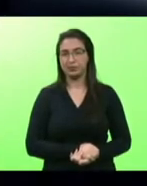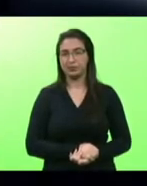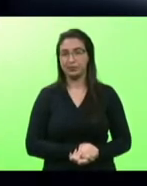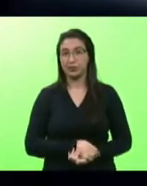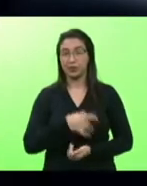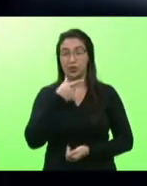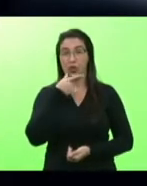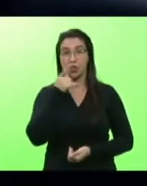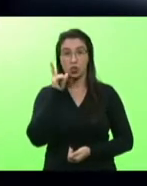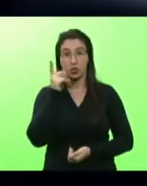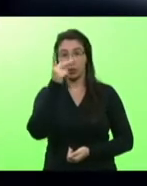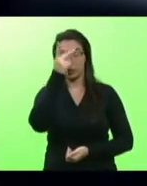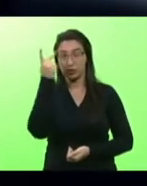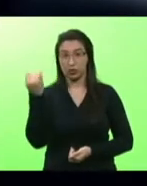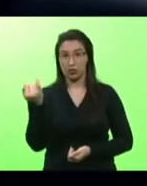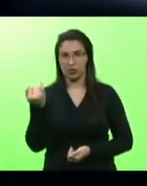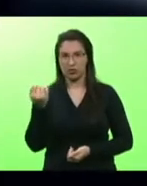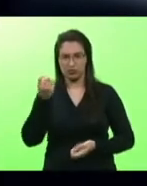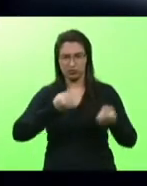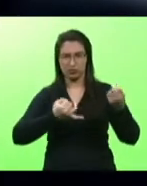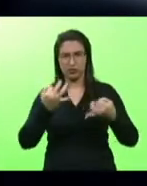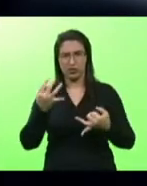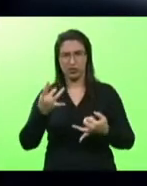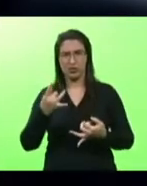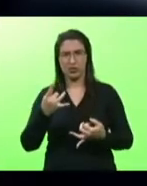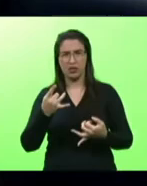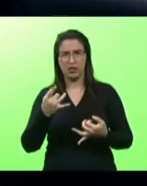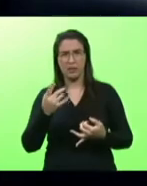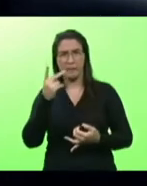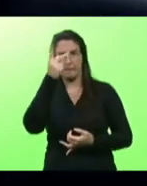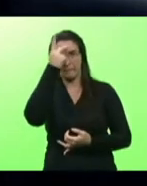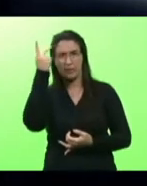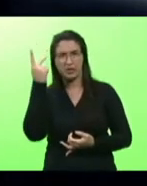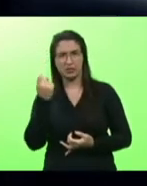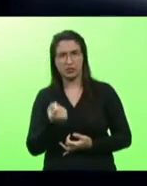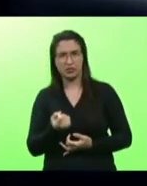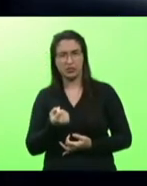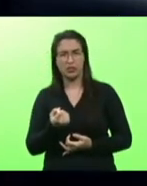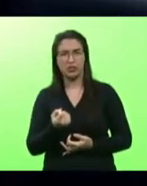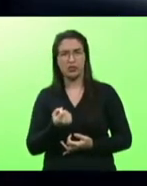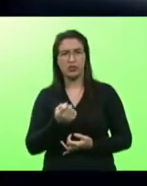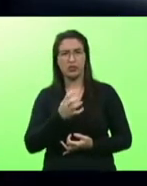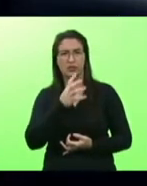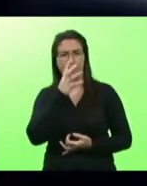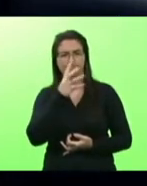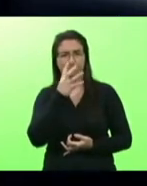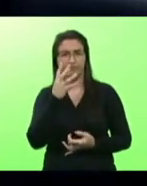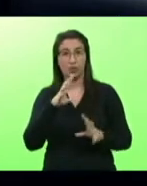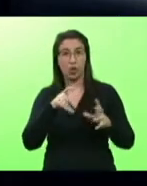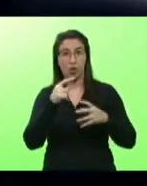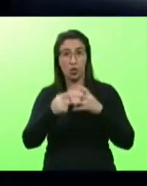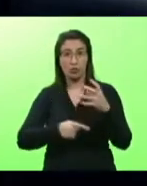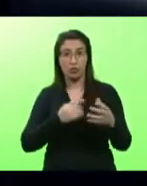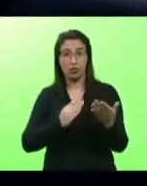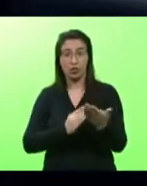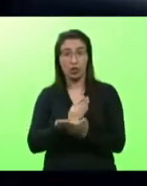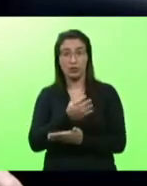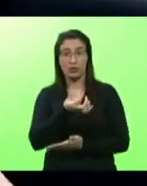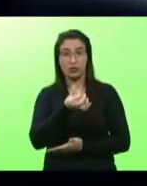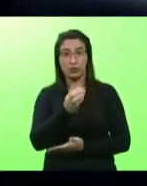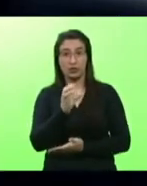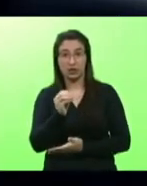disse que alguém está equivocado ou o mundo que aprovou os 60 e poucos países